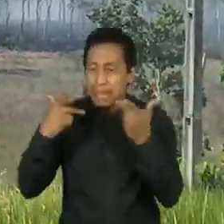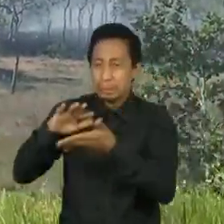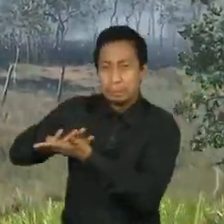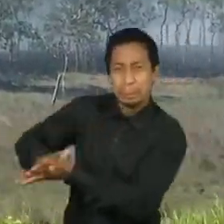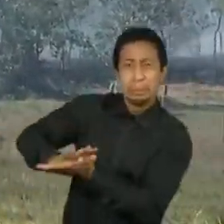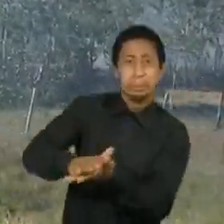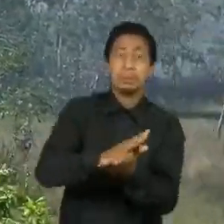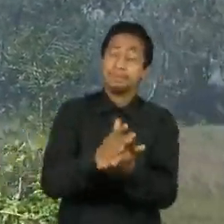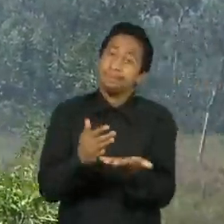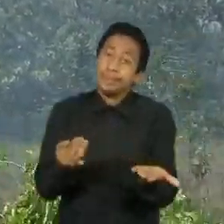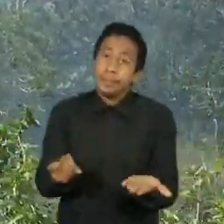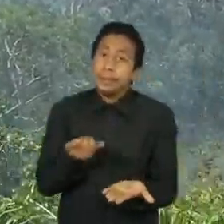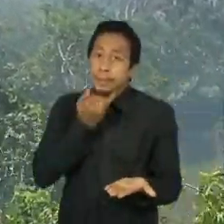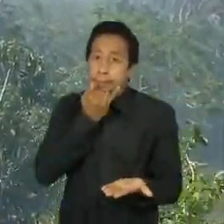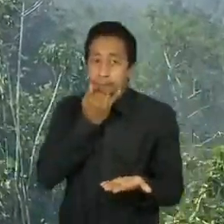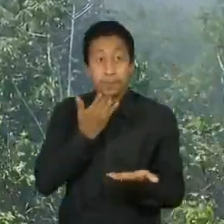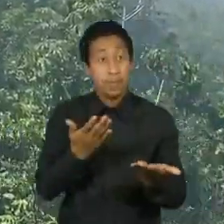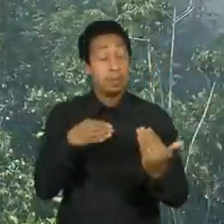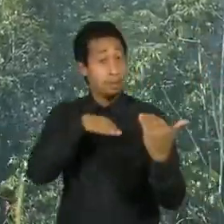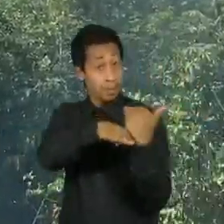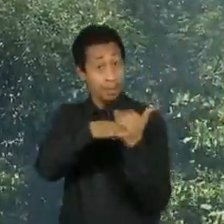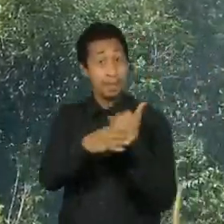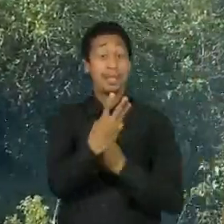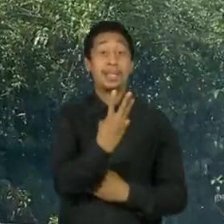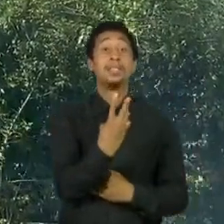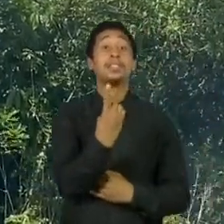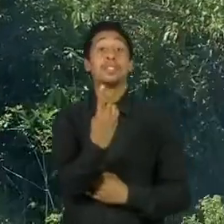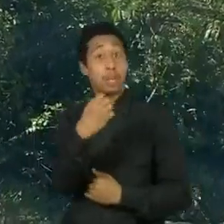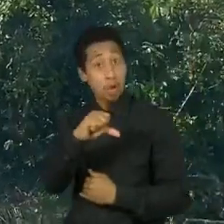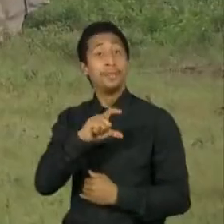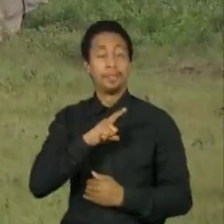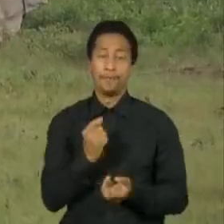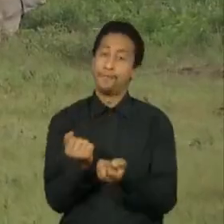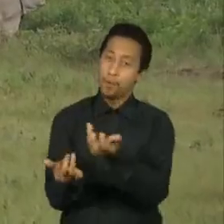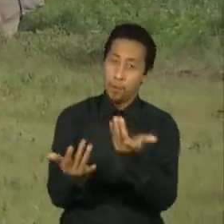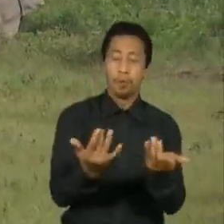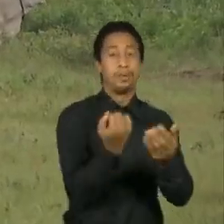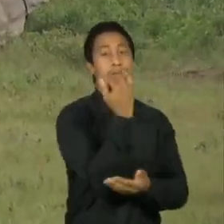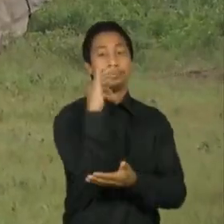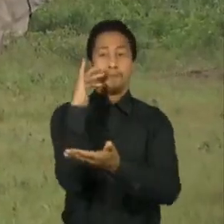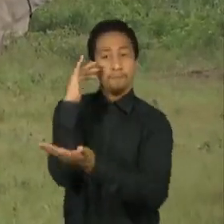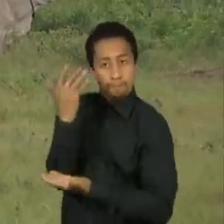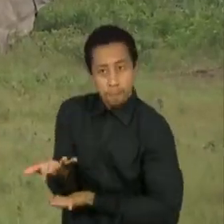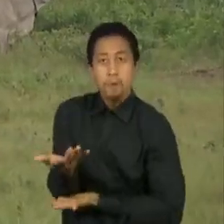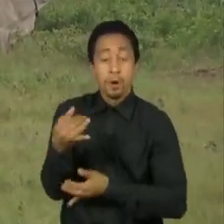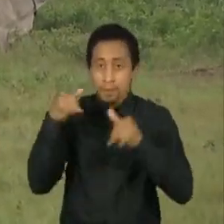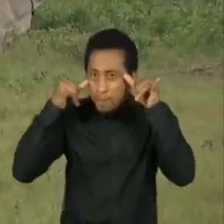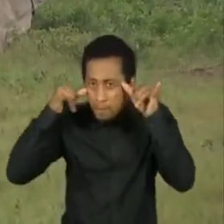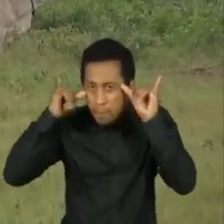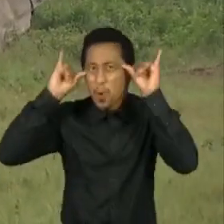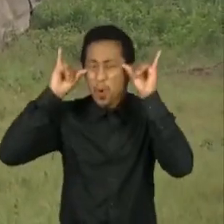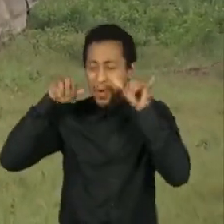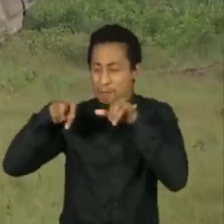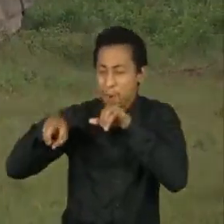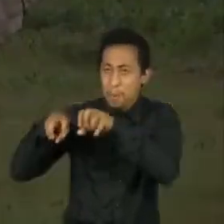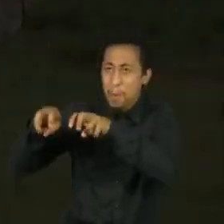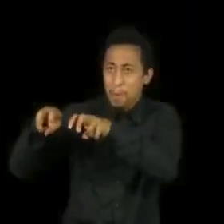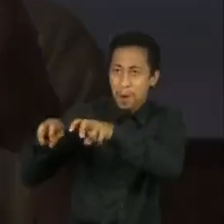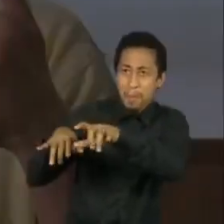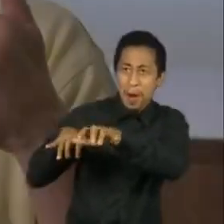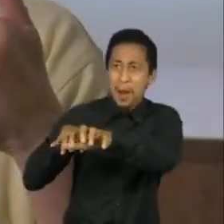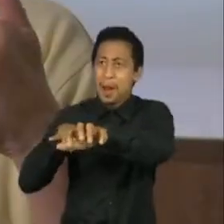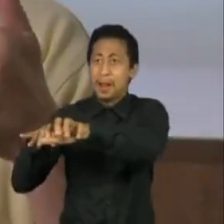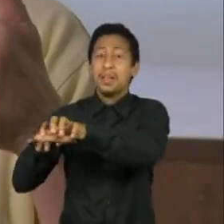-319, agora já há fogo, desmatamento, gado pastando no que antes foi floresta.